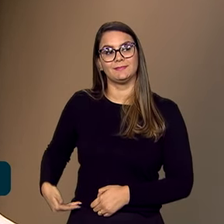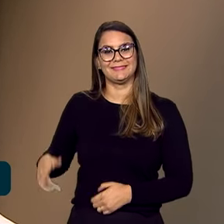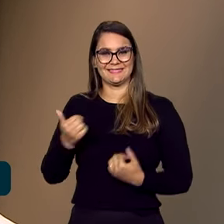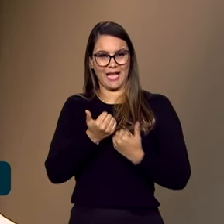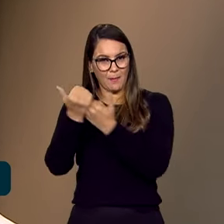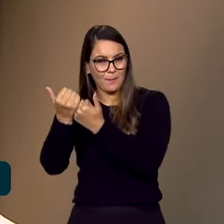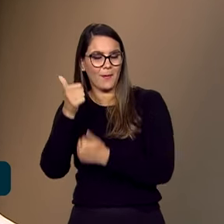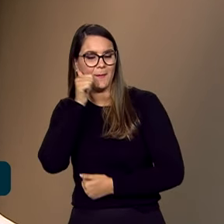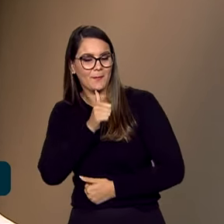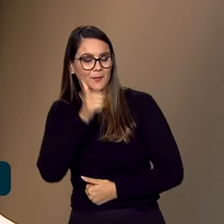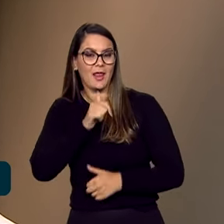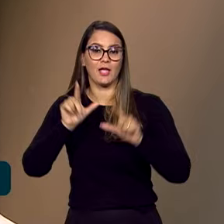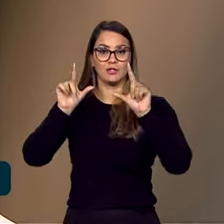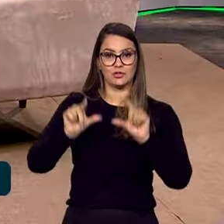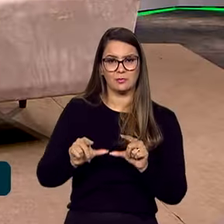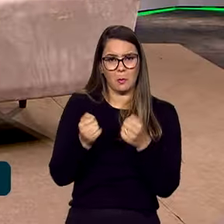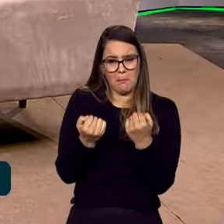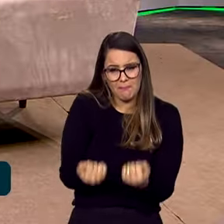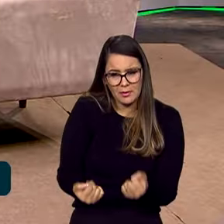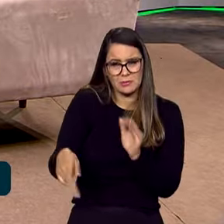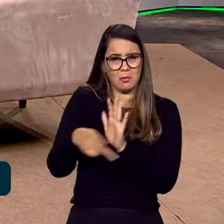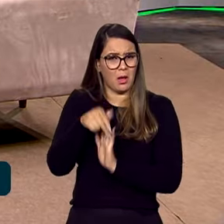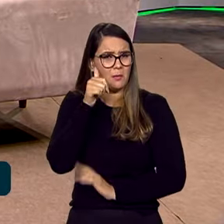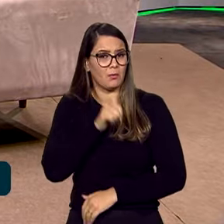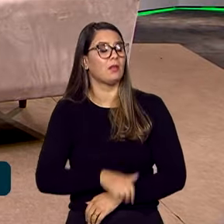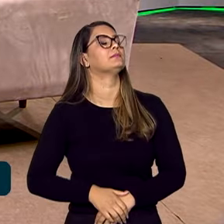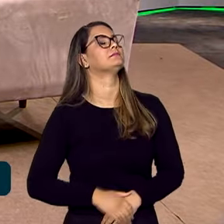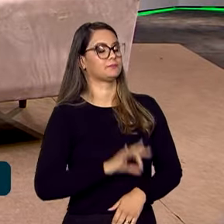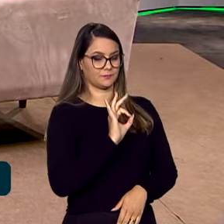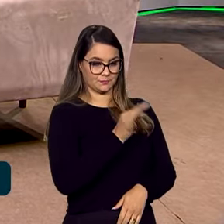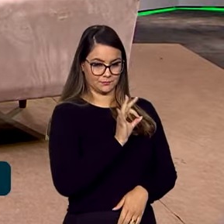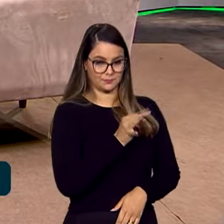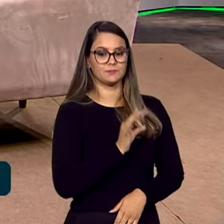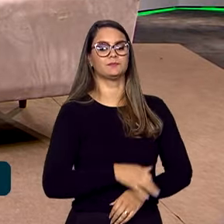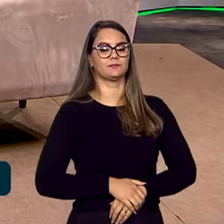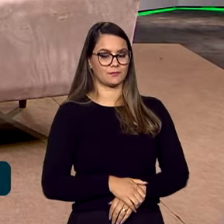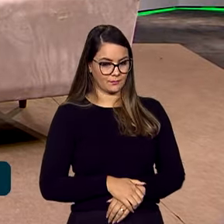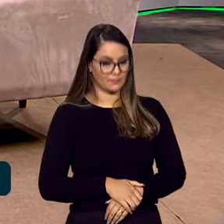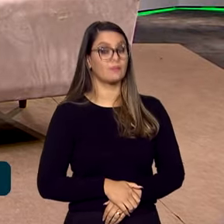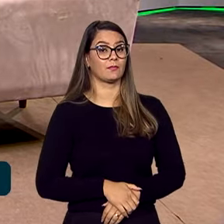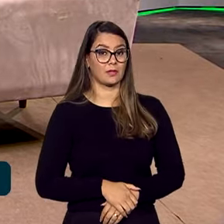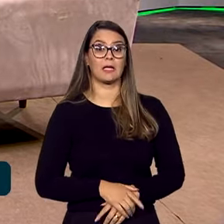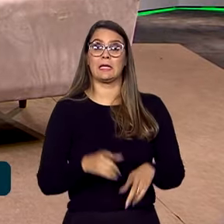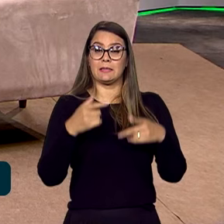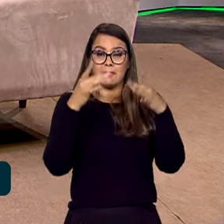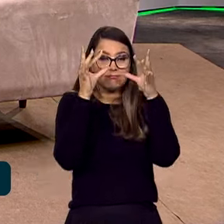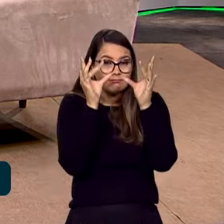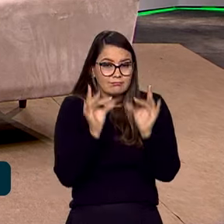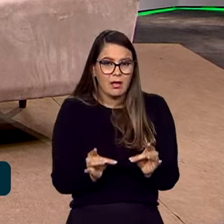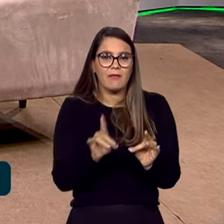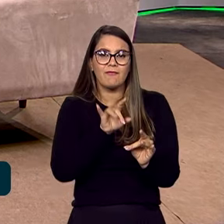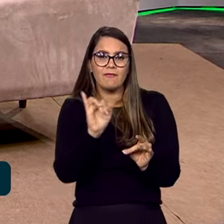apoiar mais a mulher e diminuir um pouco a sobrecarga dela? Com certeza. Isso tudo, a questão mais precisa, ela vai estar